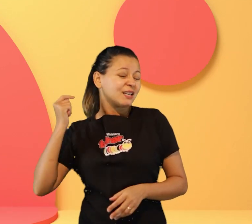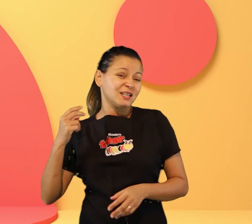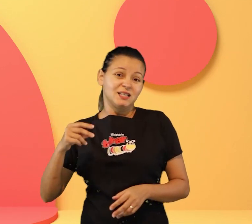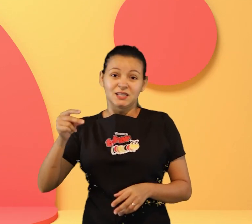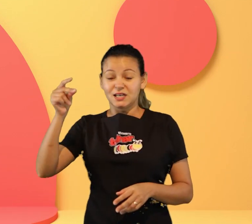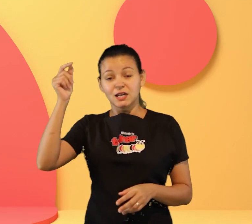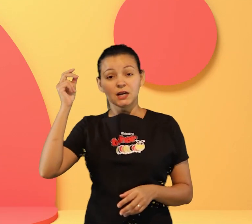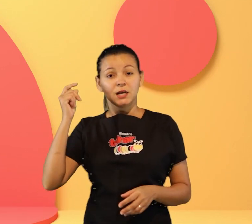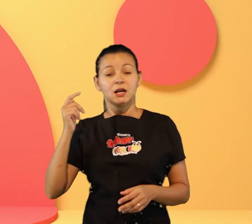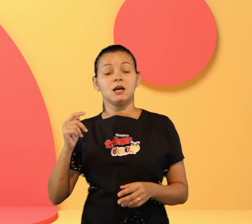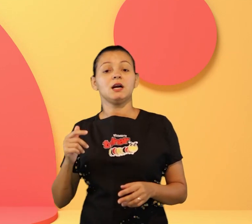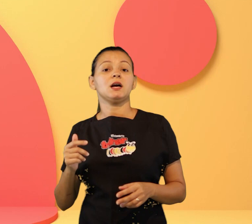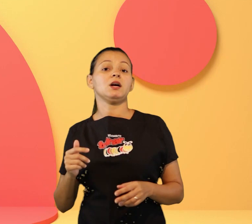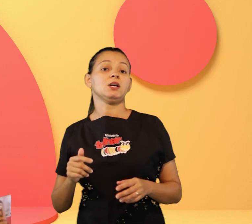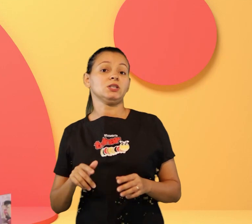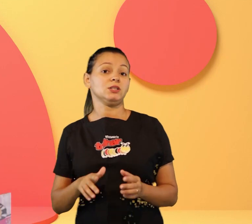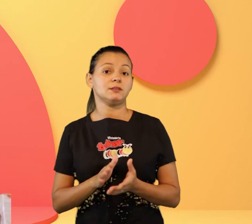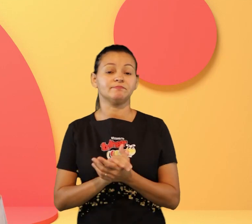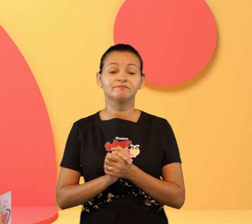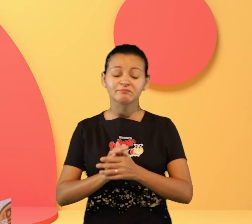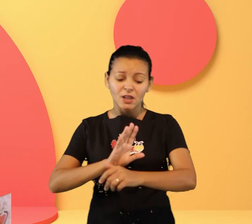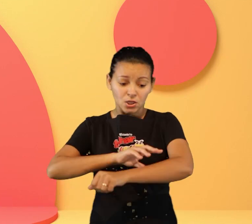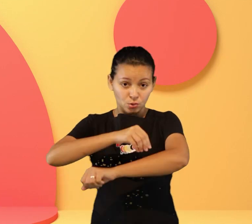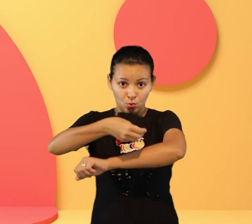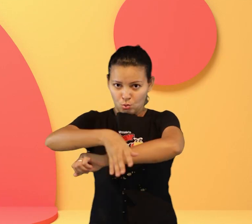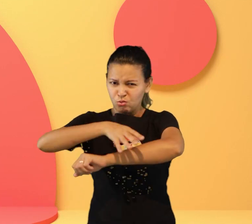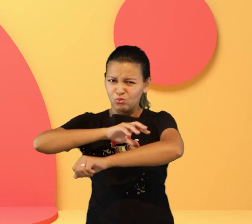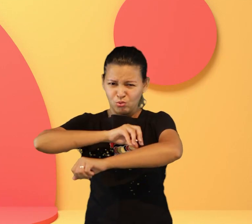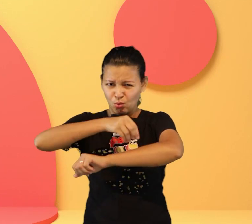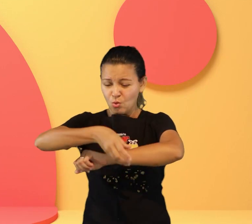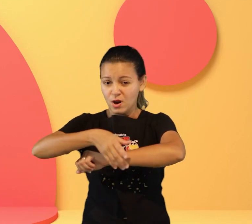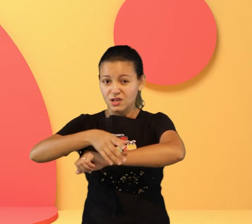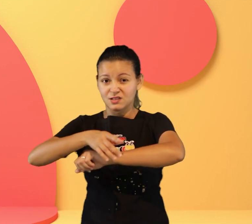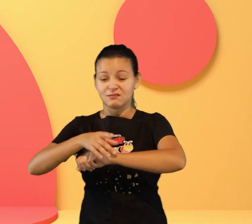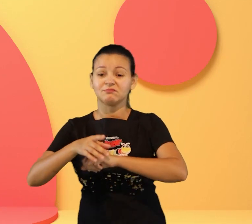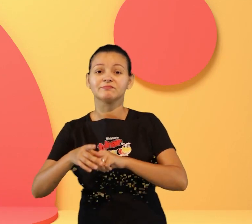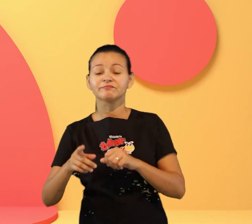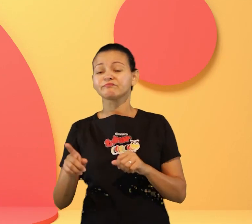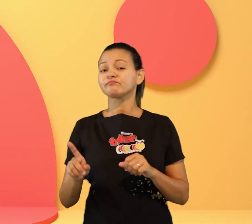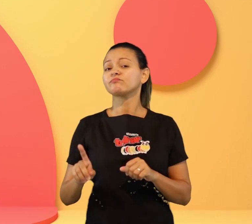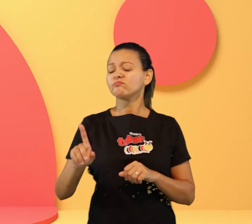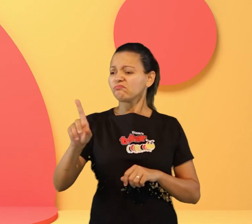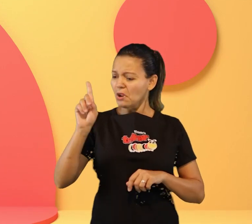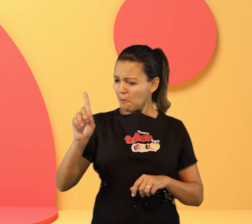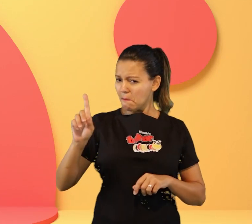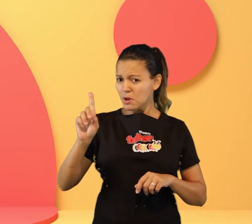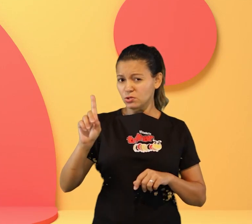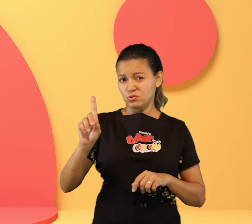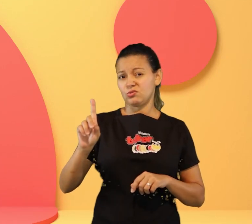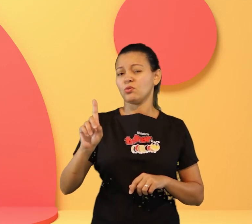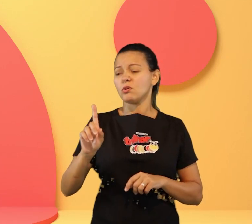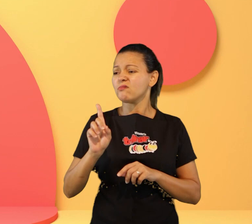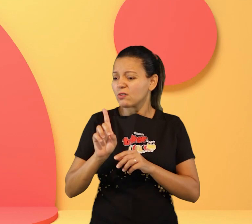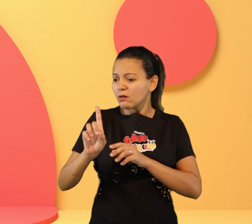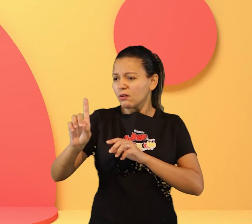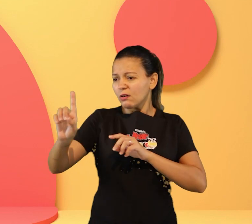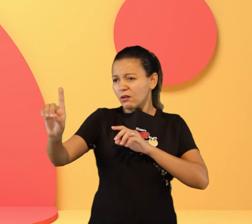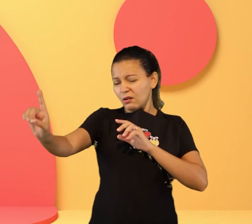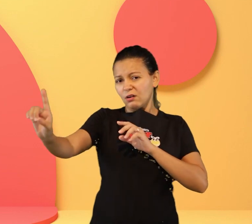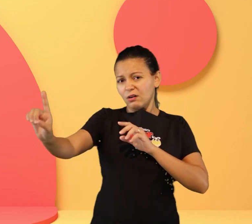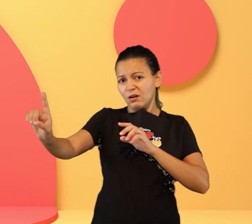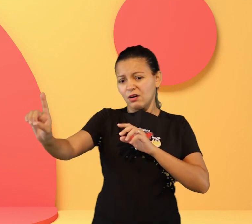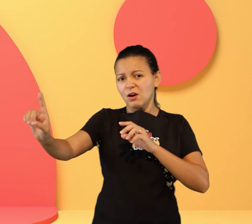tinha claro naquele tempo não tinha celular hoje a gente a gente está doente em casa a gente pode ver amigos alguns